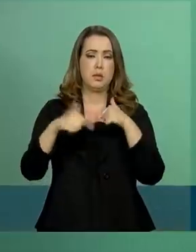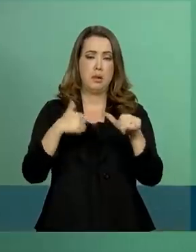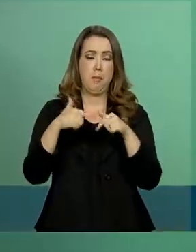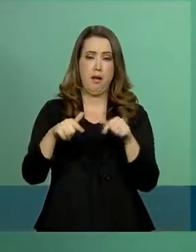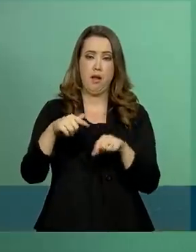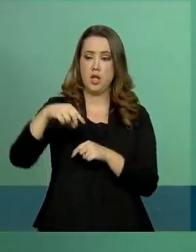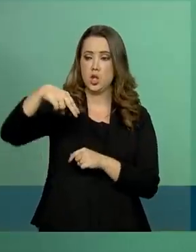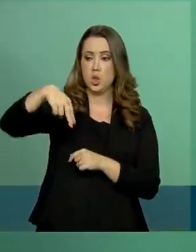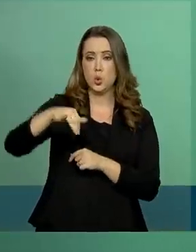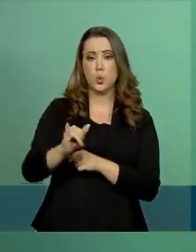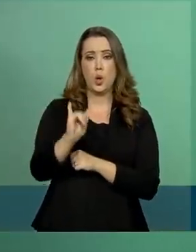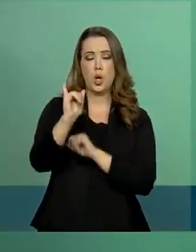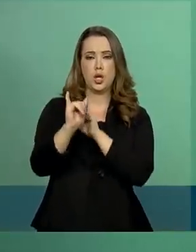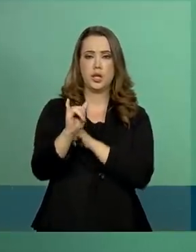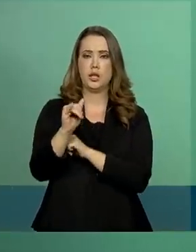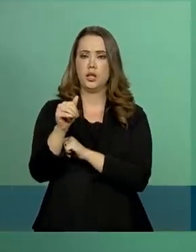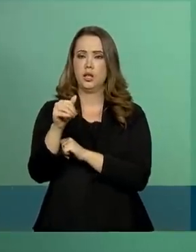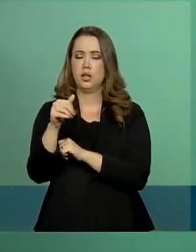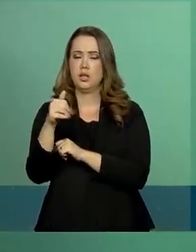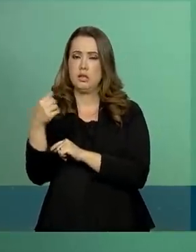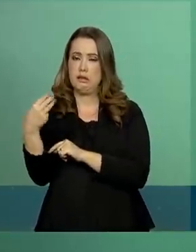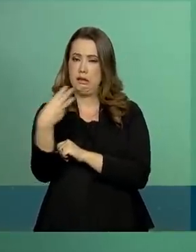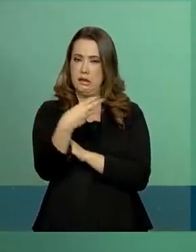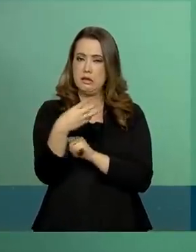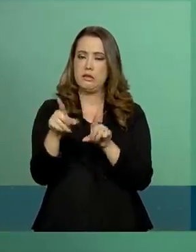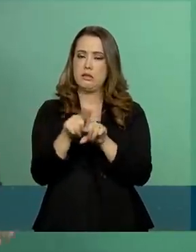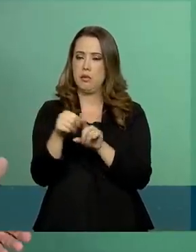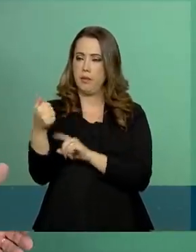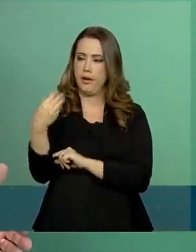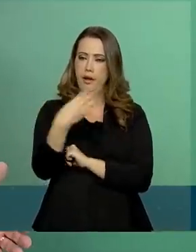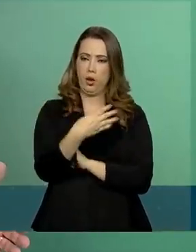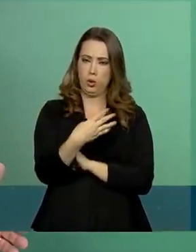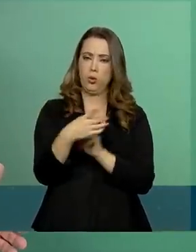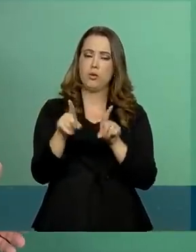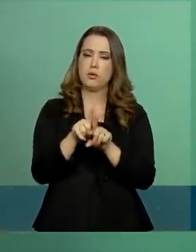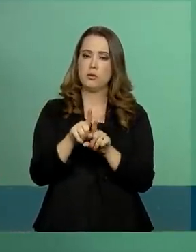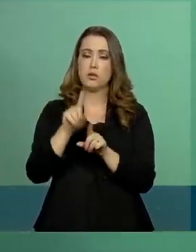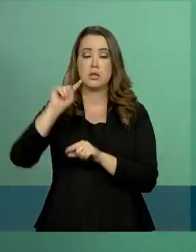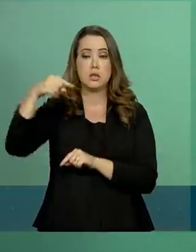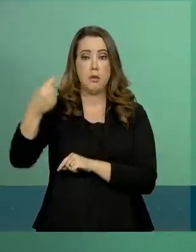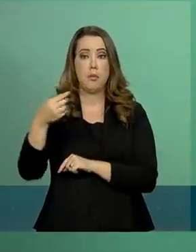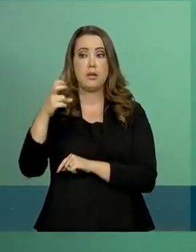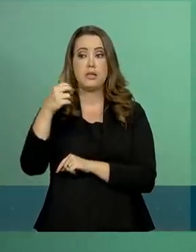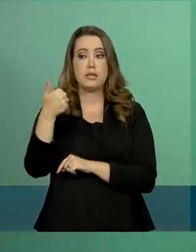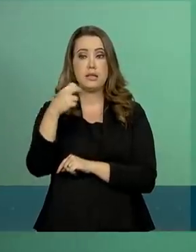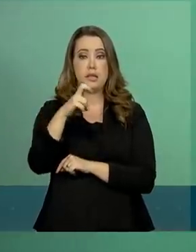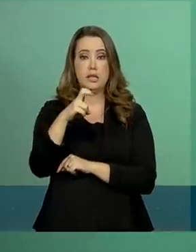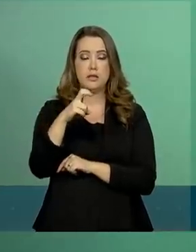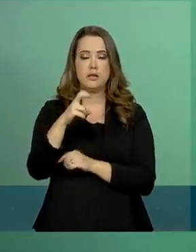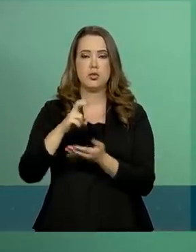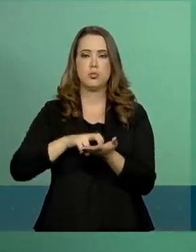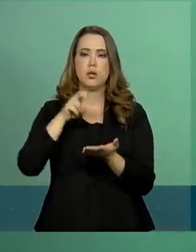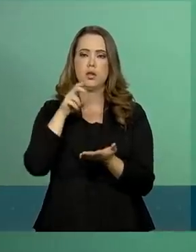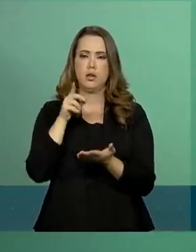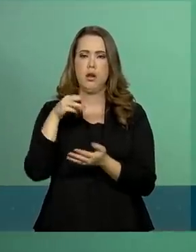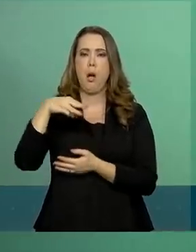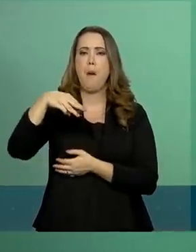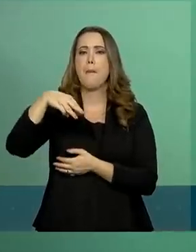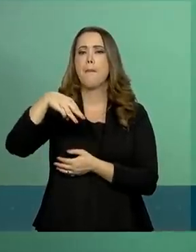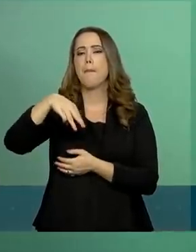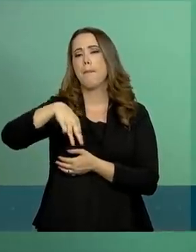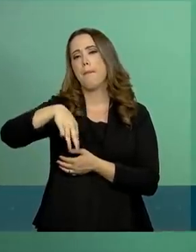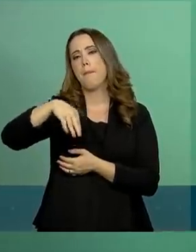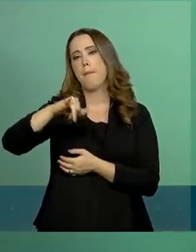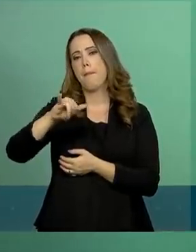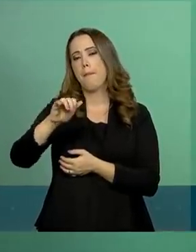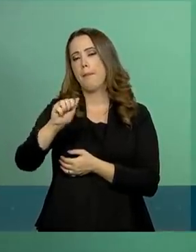York no dia 13 e 14 e no dia 15 de manhã nós vamos a Miami, onde um outro grupo de